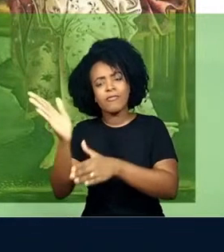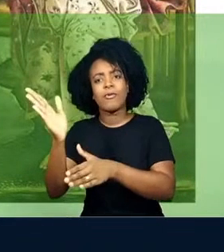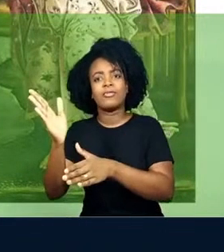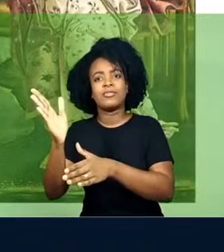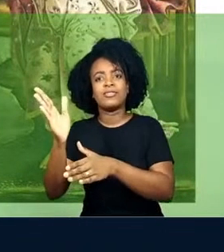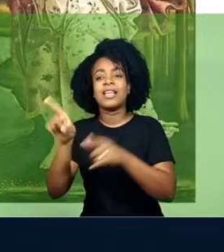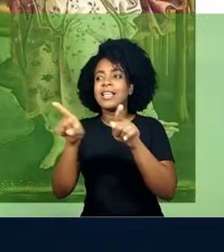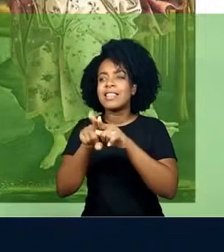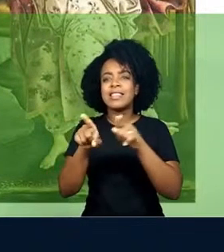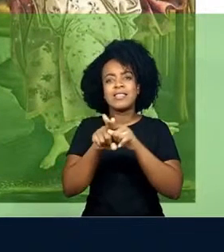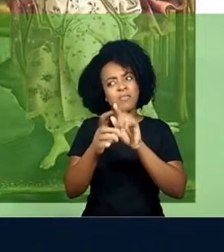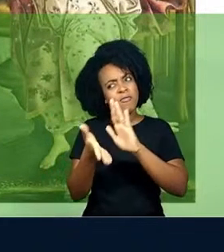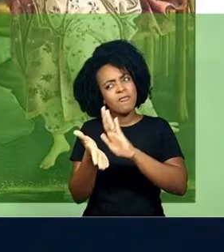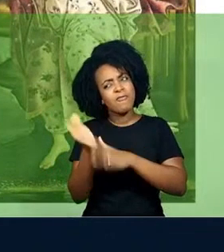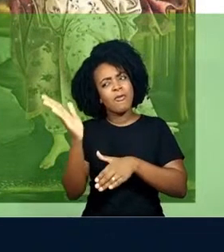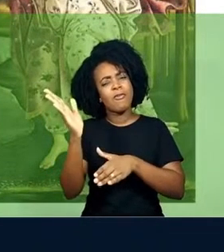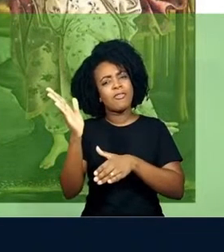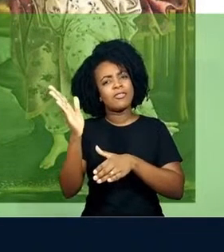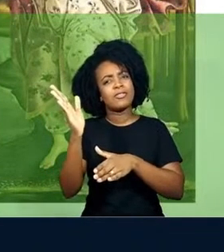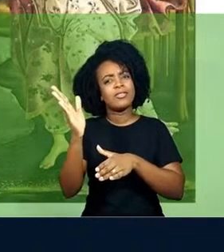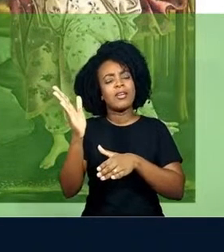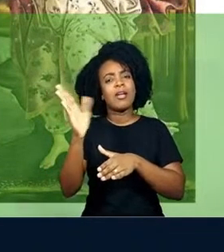mas ao escapar